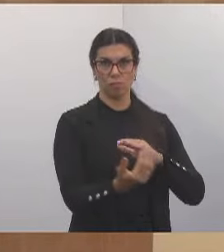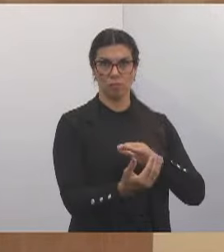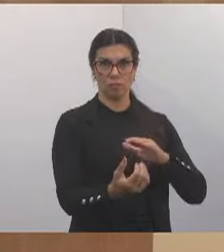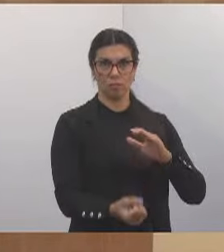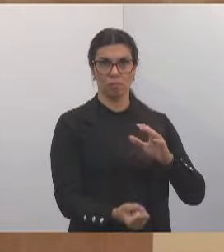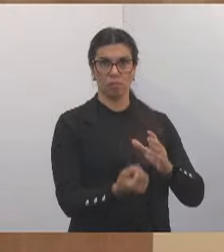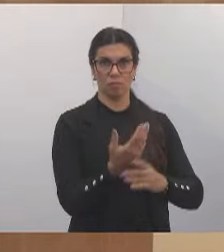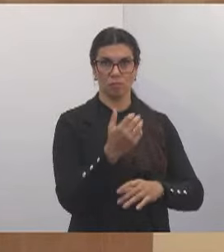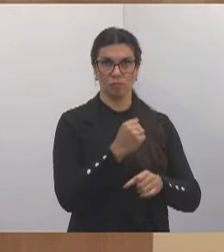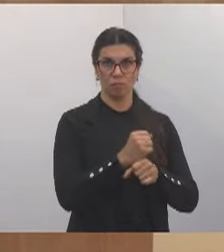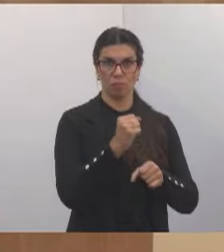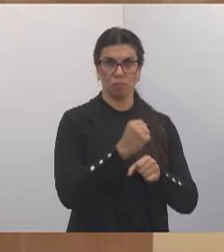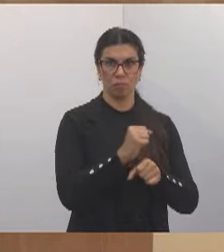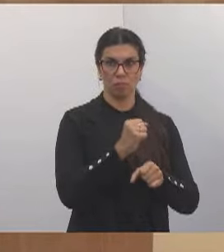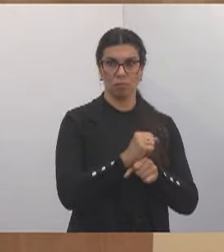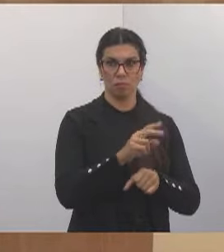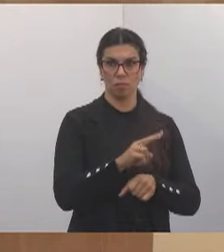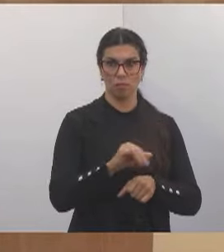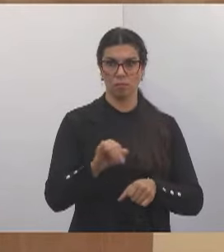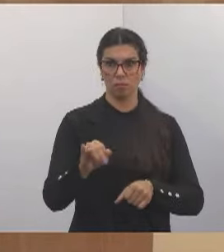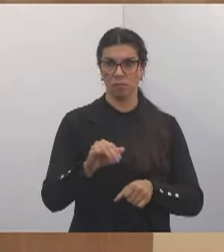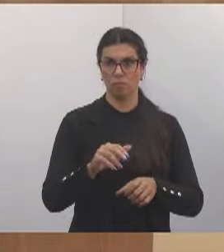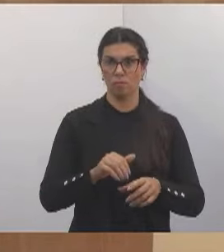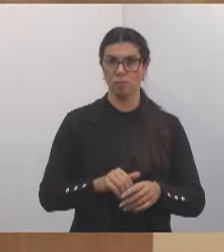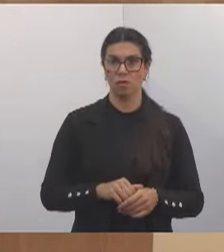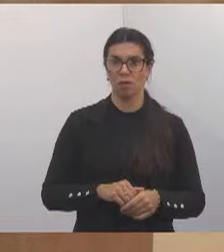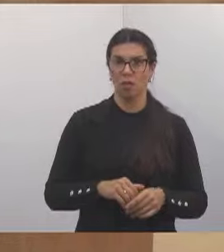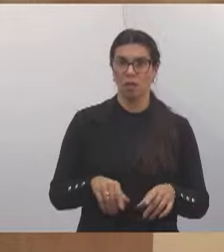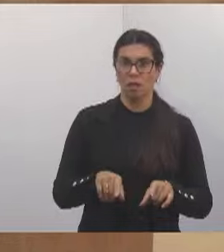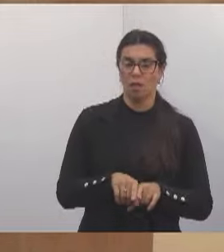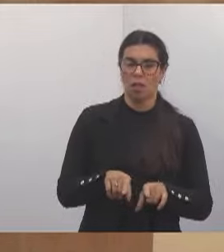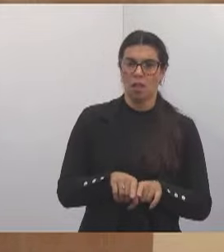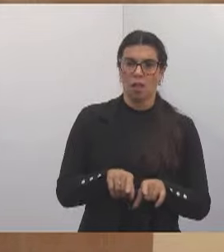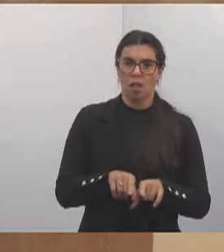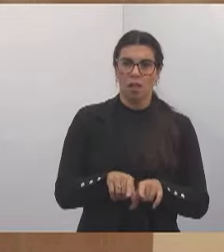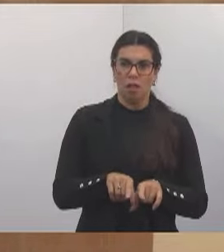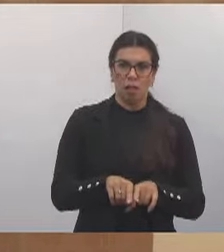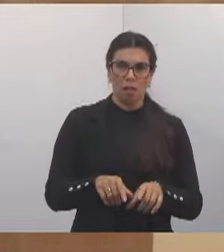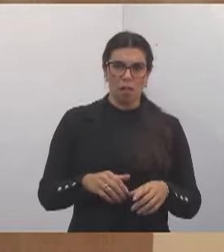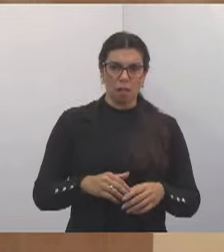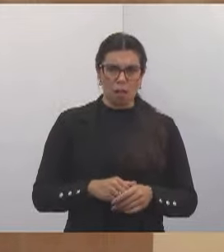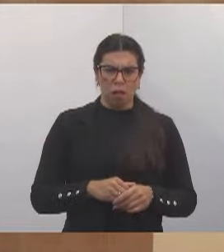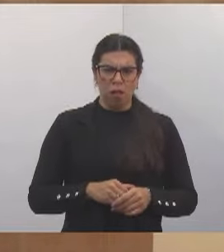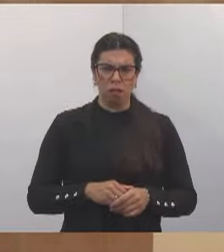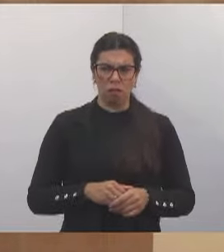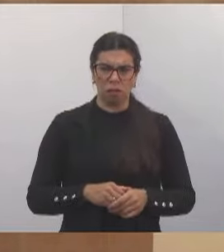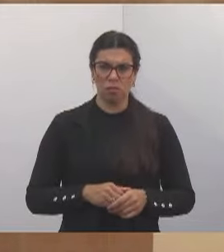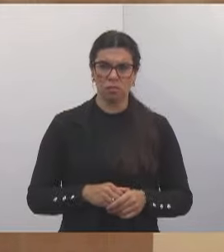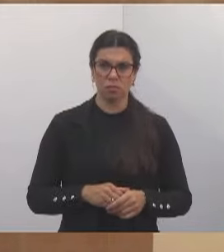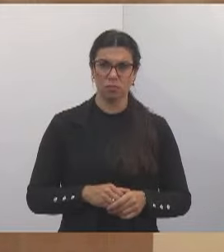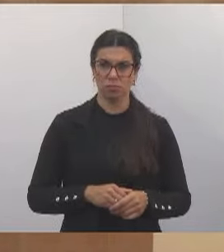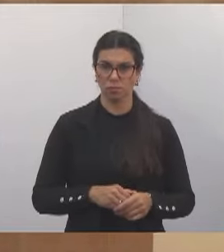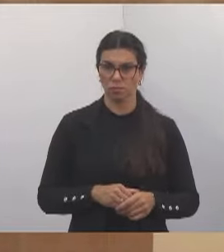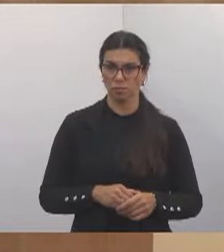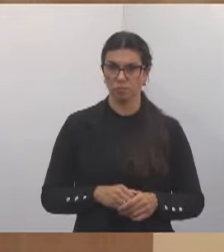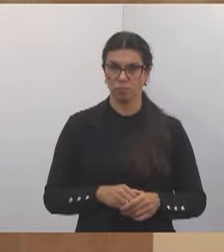a Avenida de Cima. Quem pode me ajudar, que eu esqueci o nome daquela Avenida lá de cima? Avenida do Chibatão?